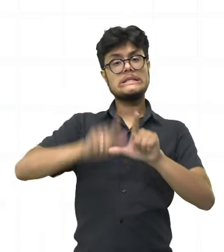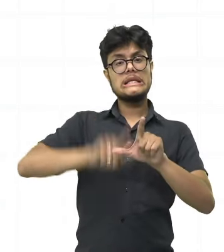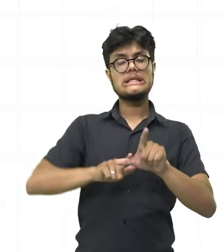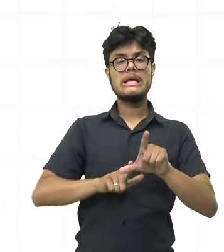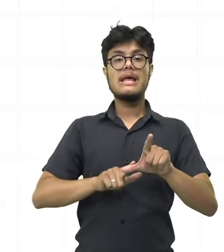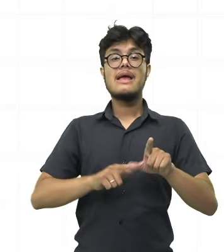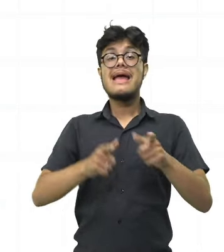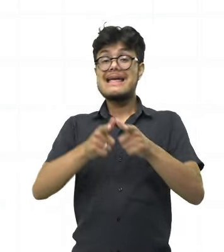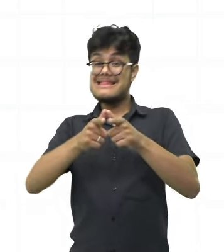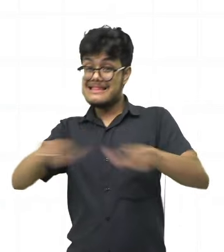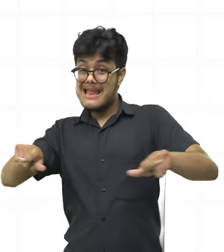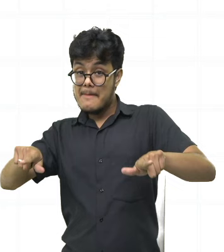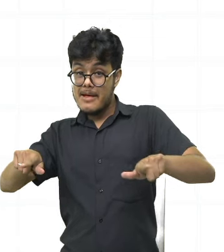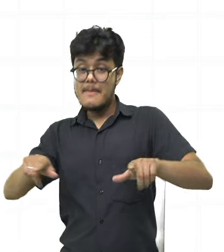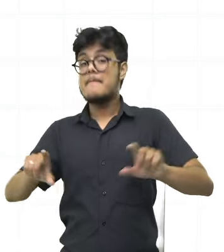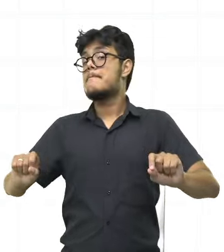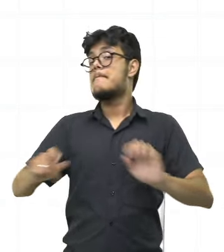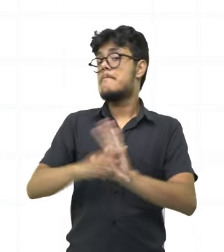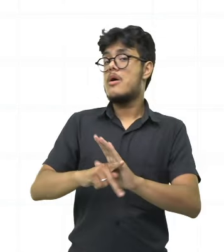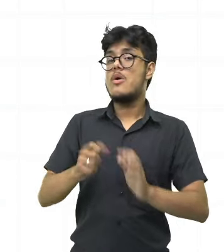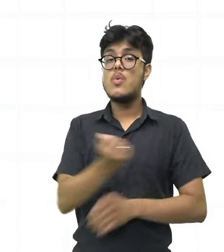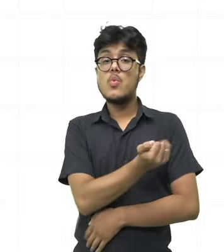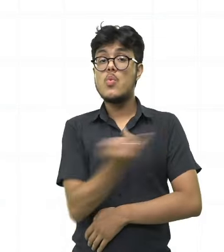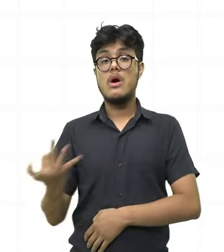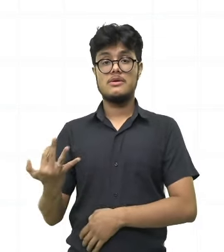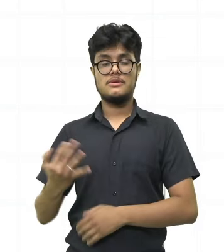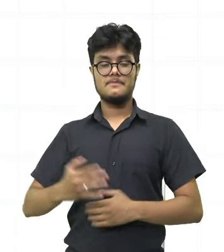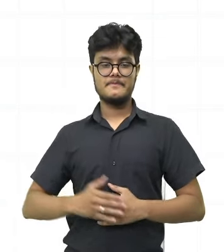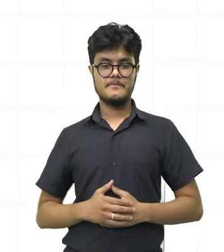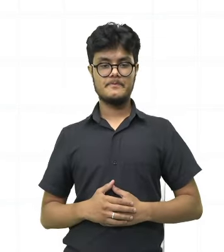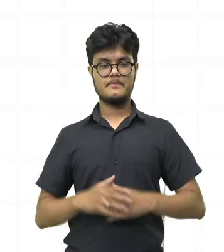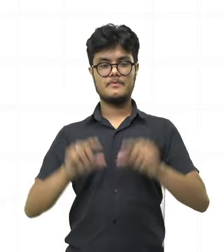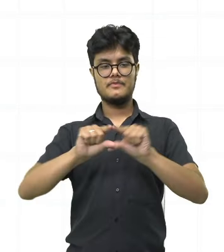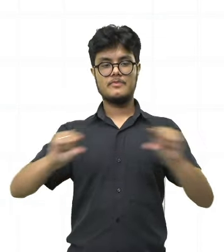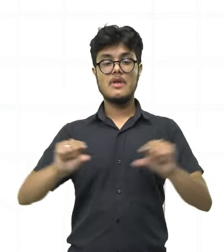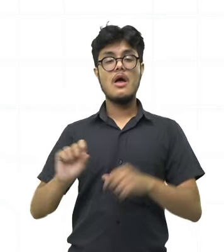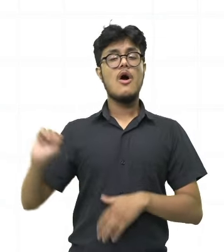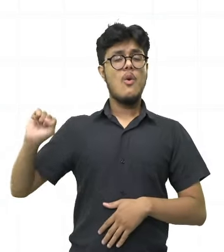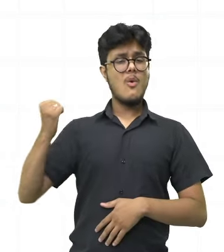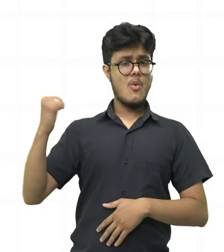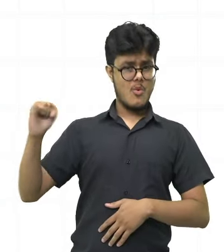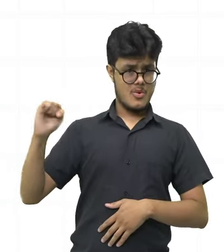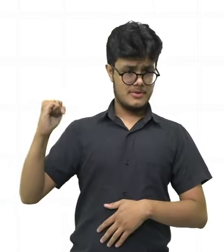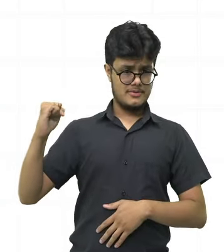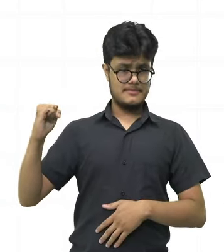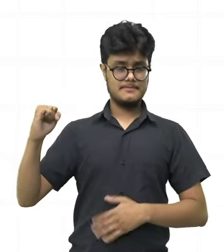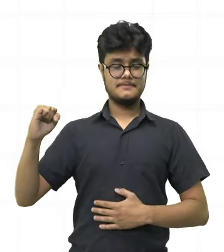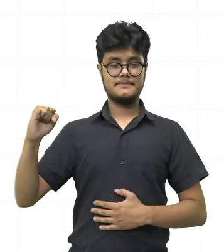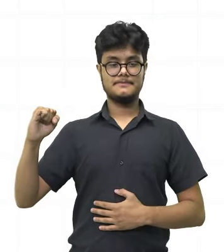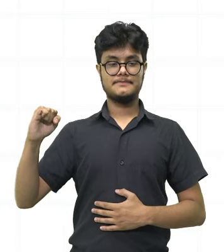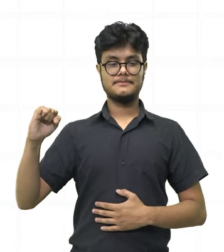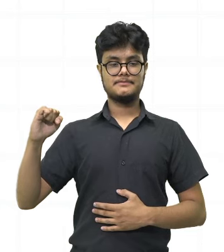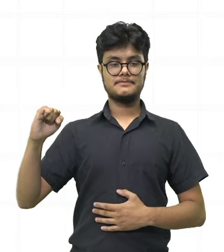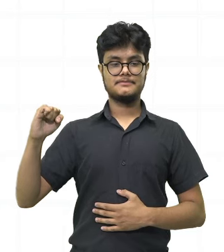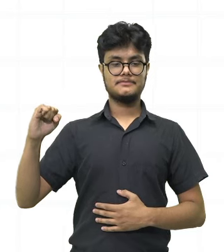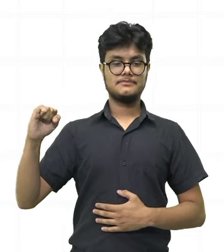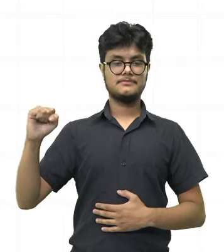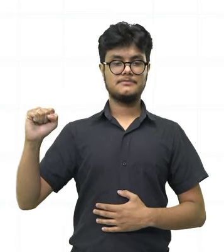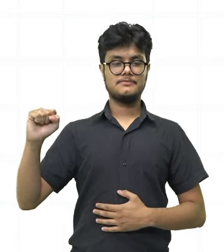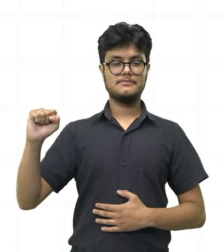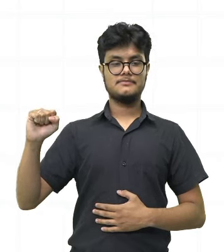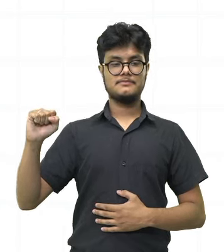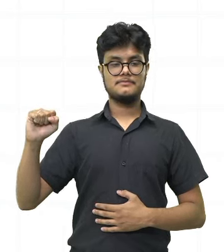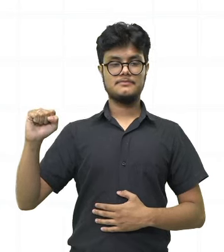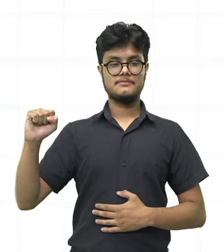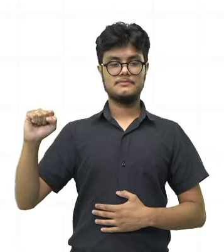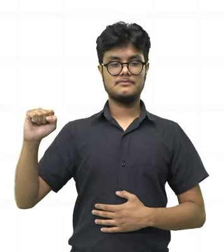gramaticais? Esse verso tem oito, ó. Um, dois,